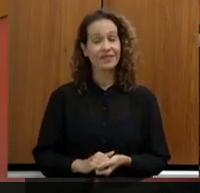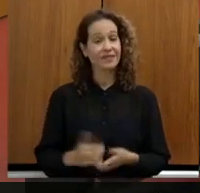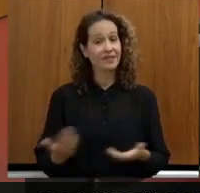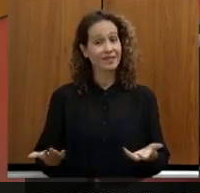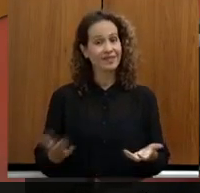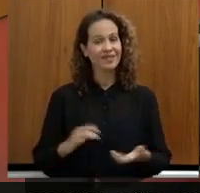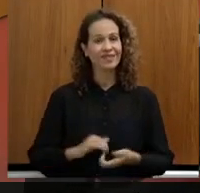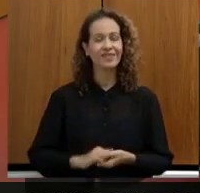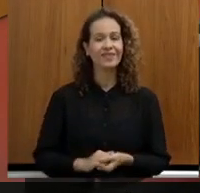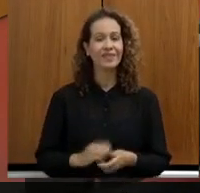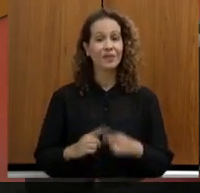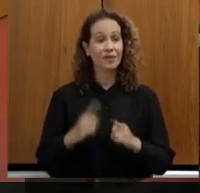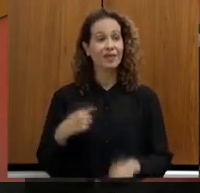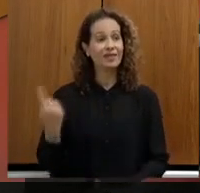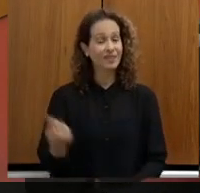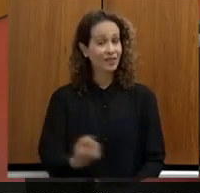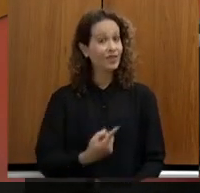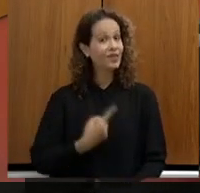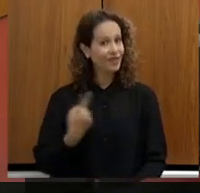Mas nós estamos.